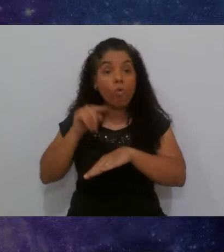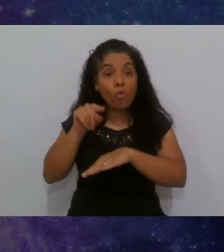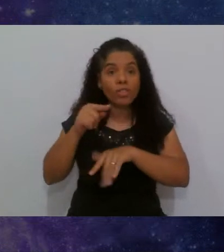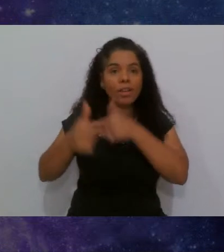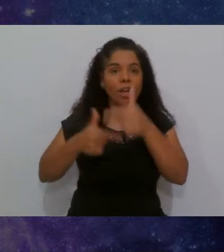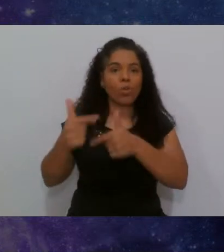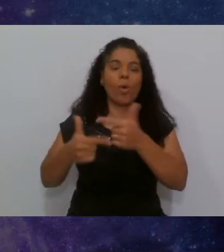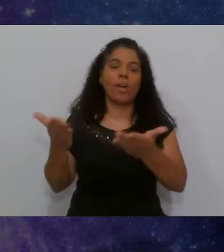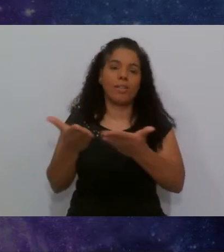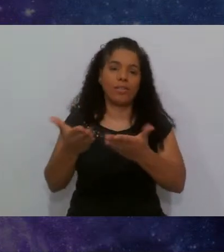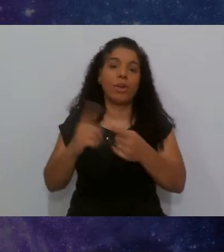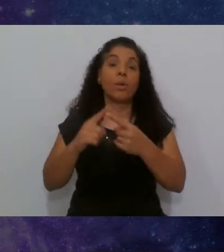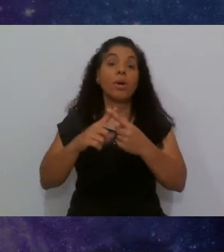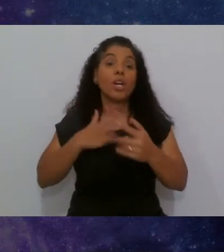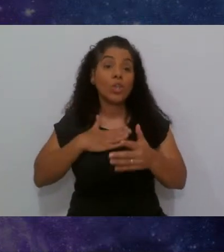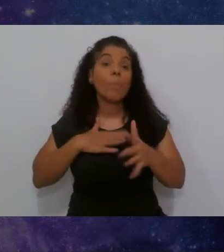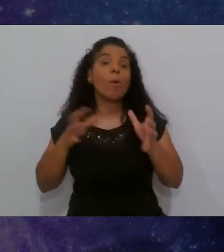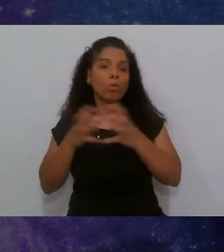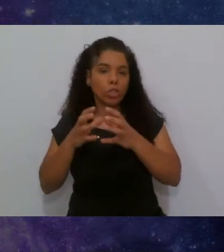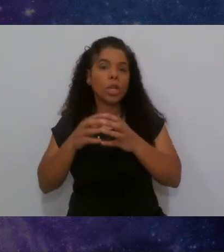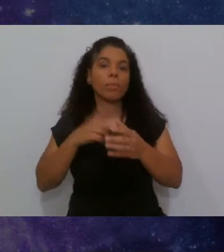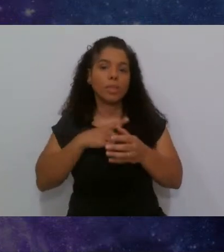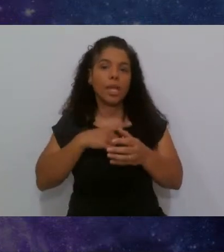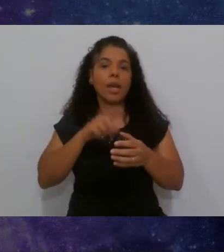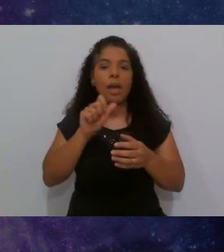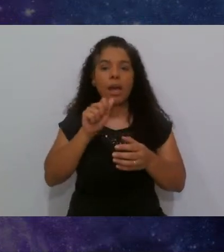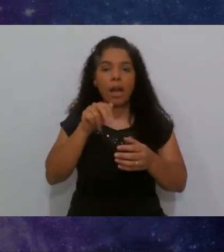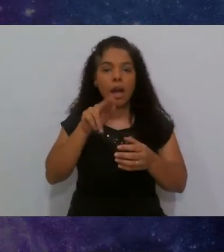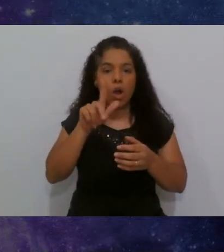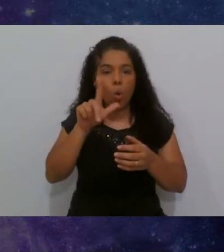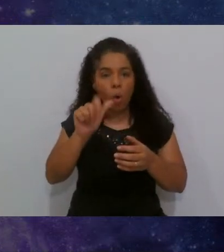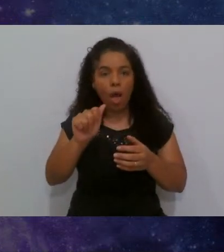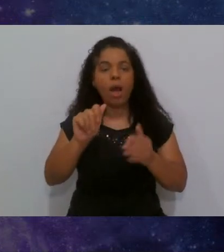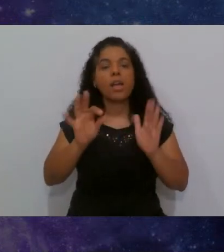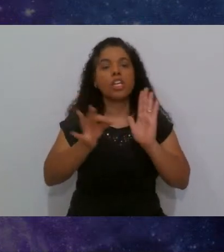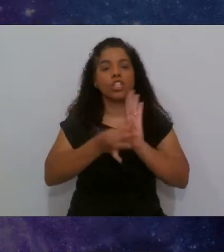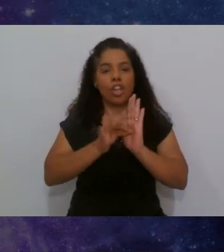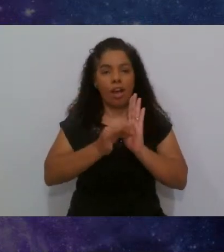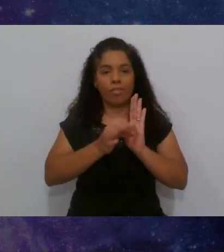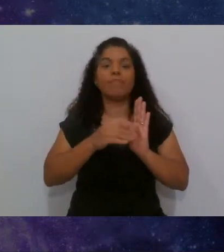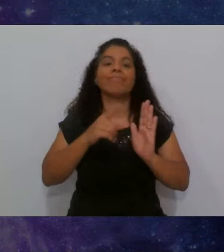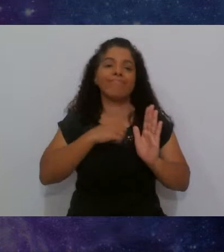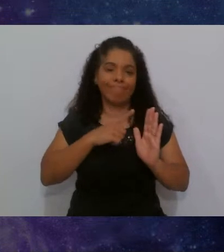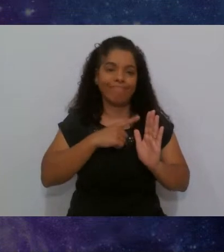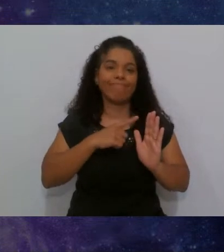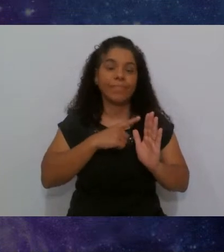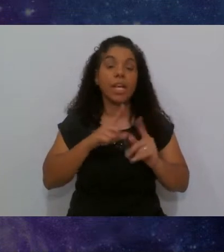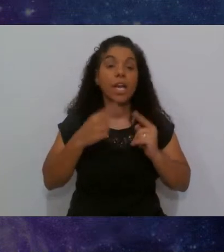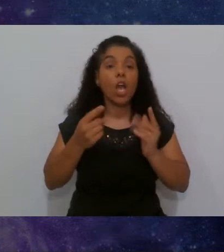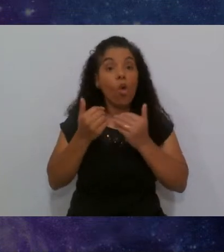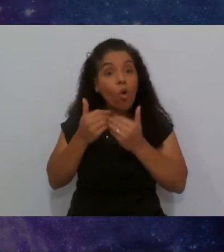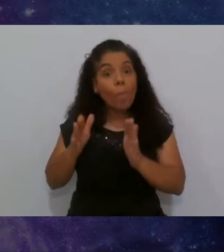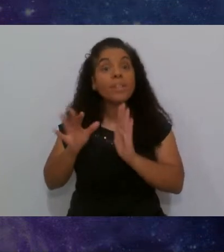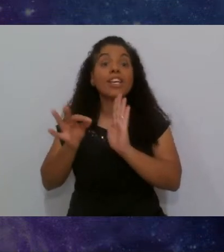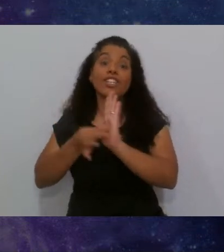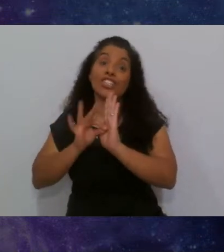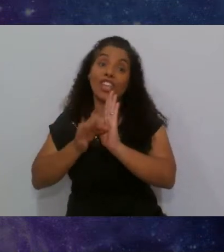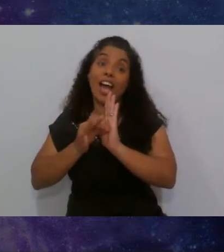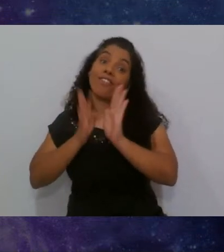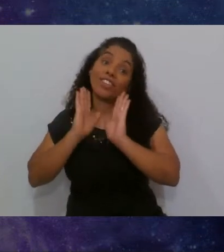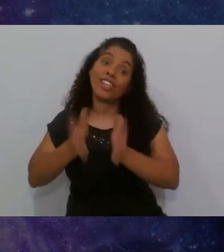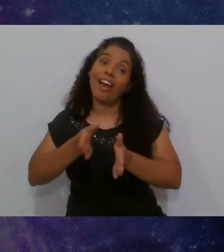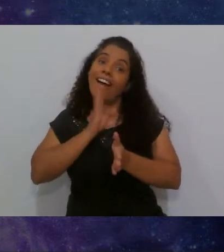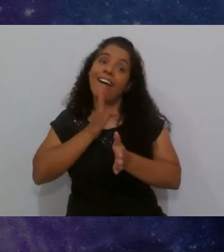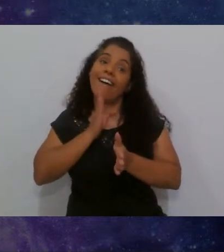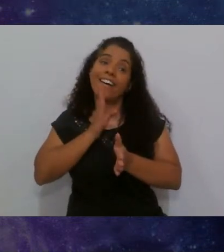porque, por exemplo, no meu time também tem Angular e Java, eu comecei pelo Java, porque eu já tinha um conhecimento,